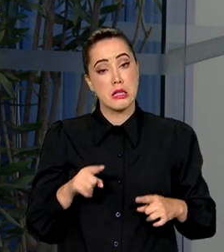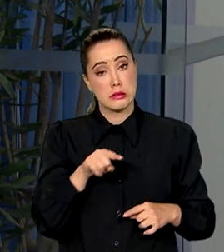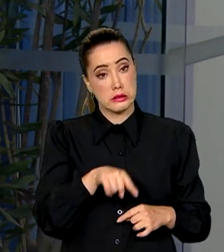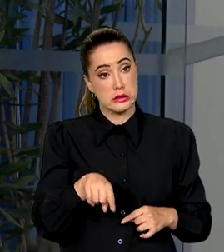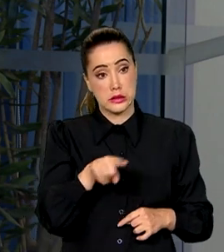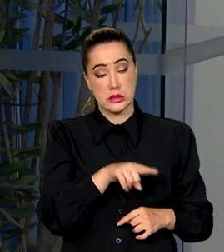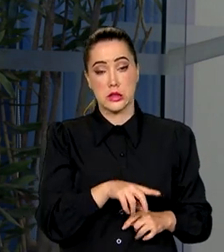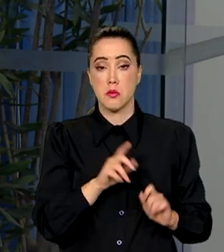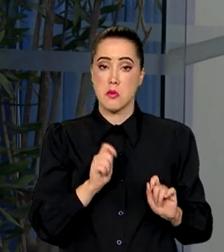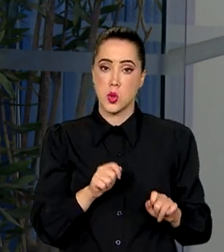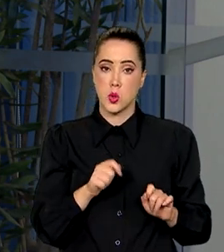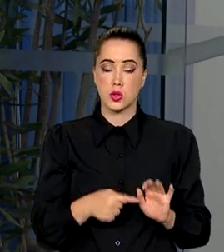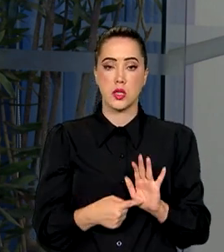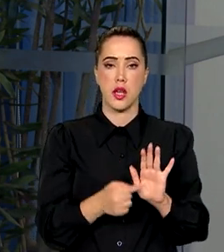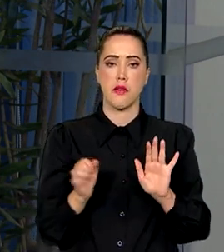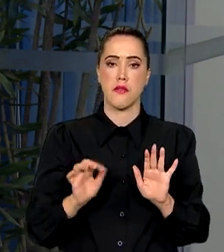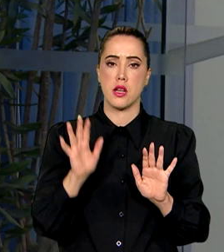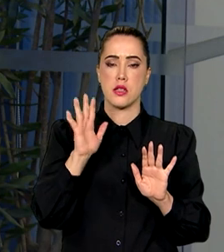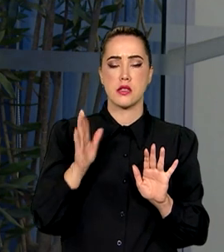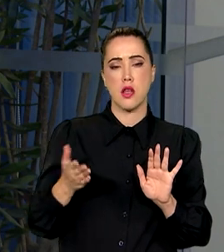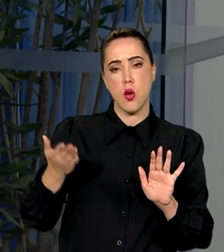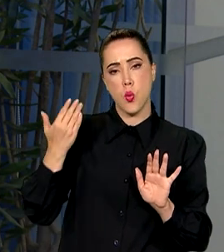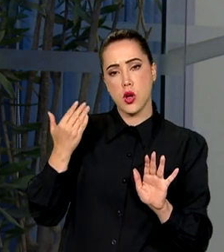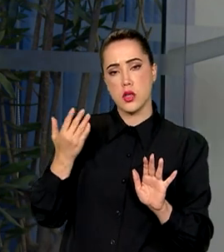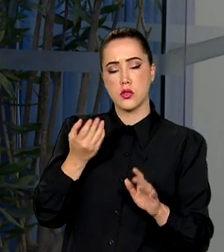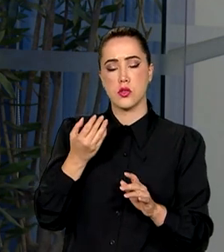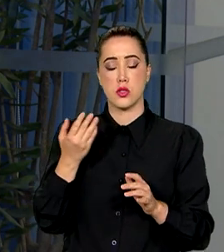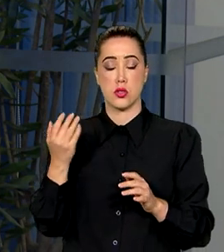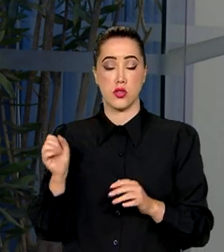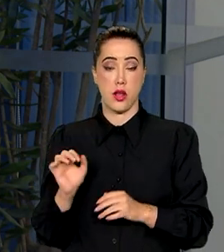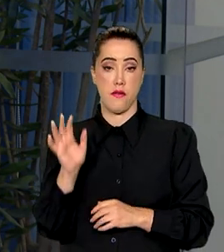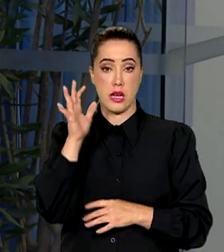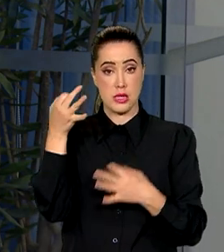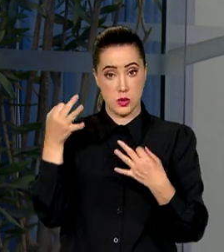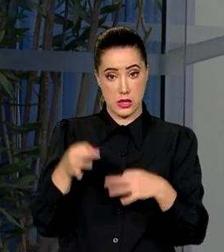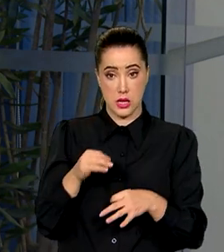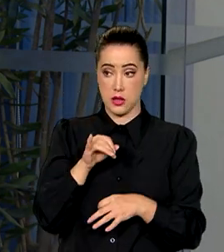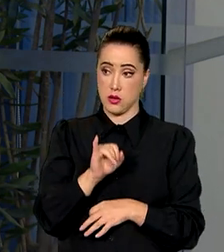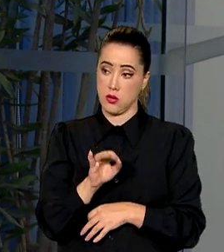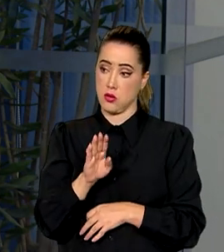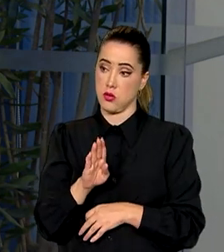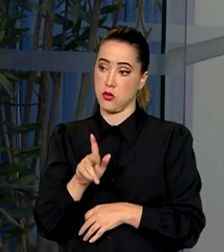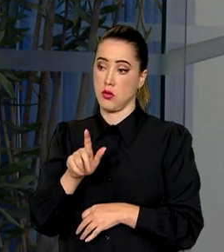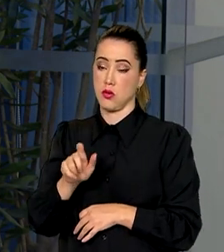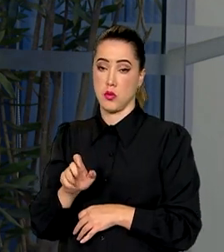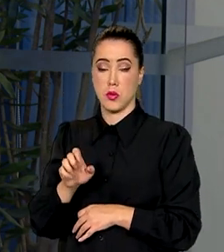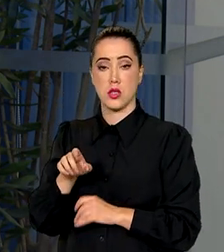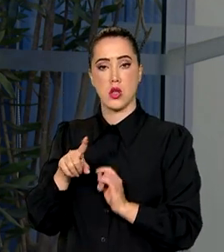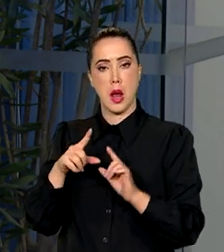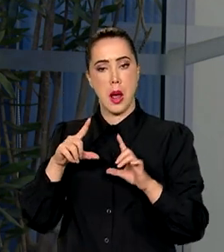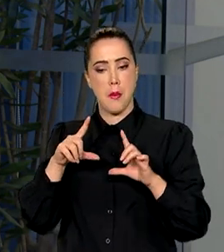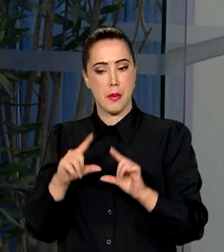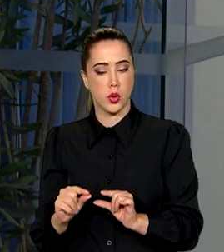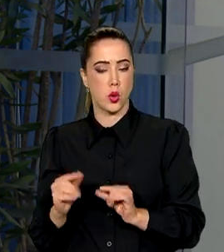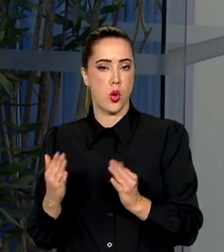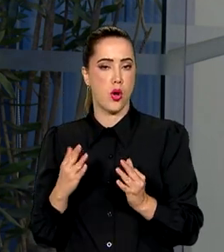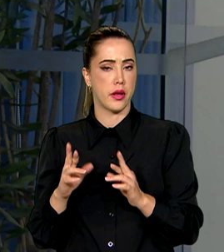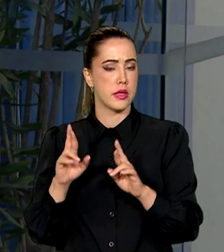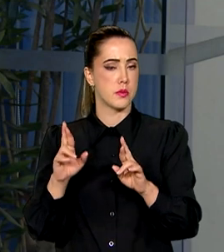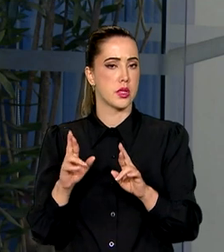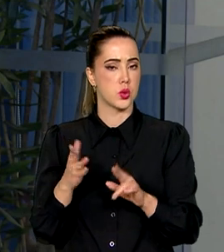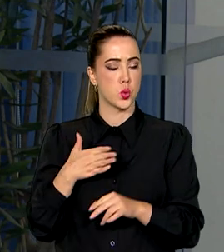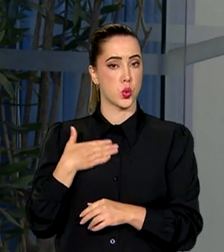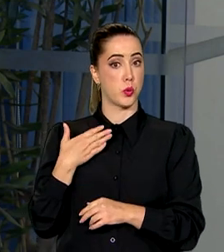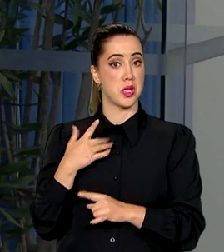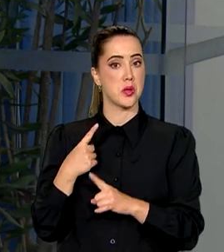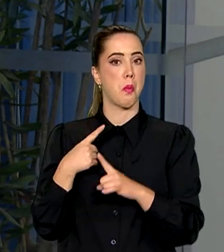mesmo assim, a última inflação oficial, o último dado divulgado pelo IBGE, que foi de agosto, veio abaixo das expectativas, surpreendeu